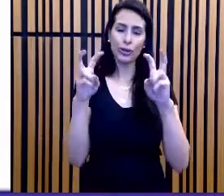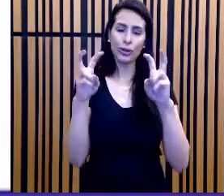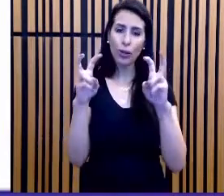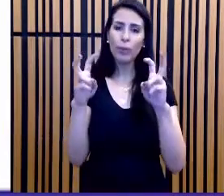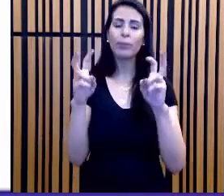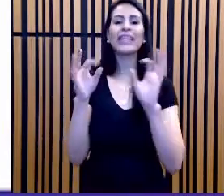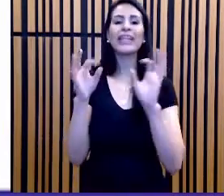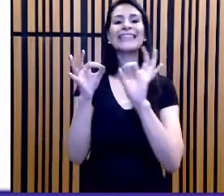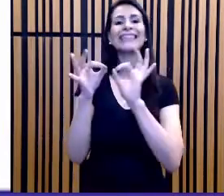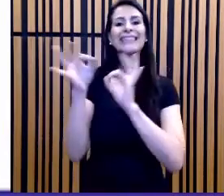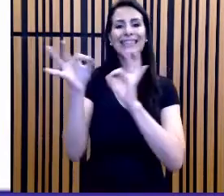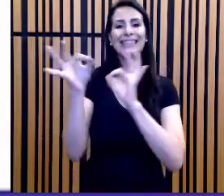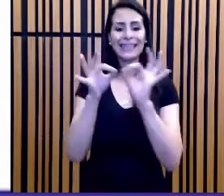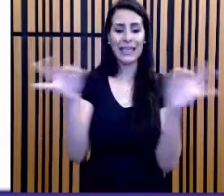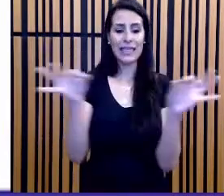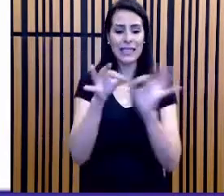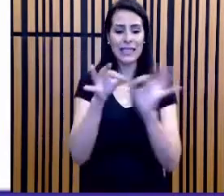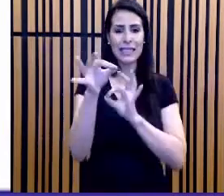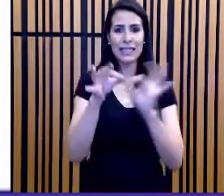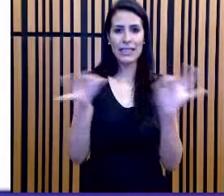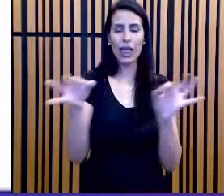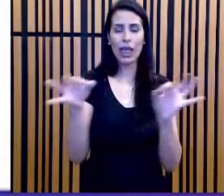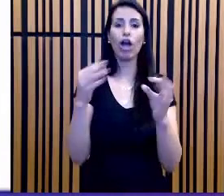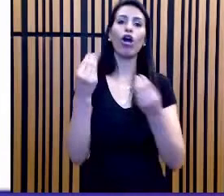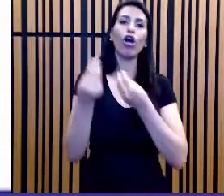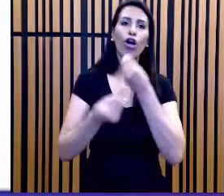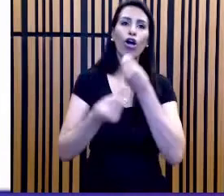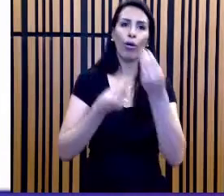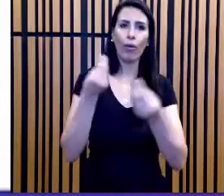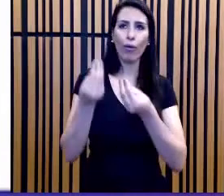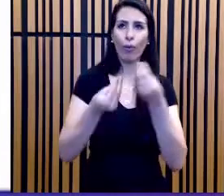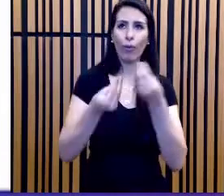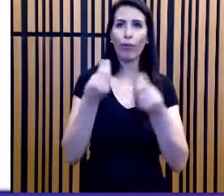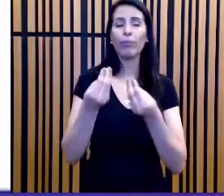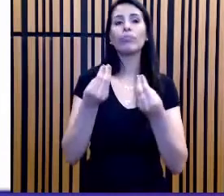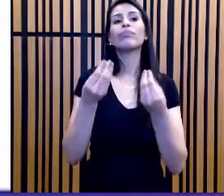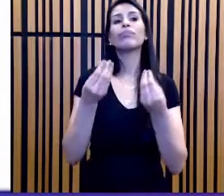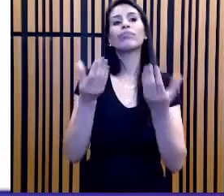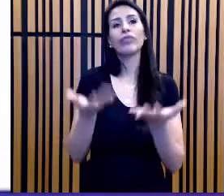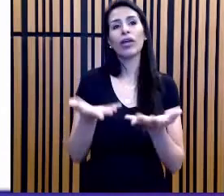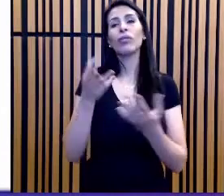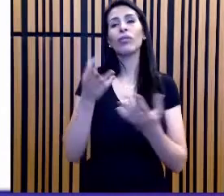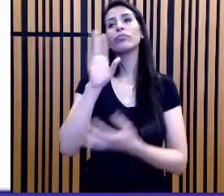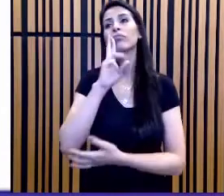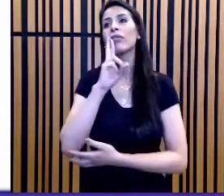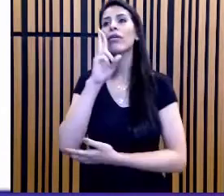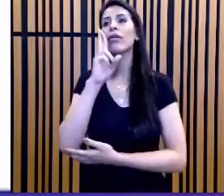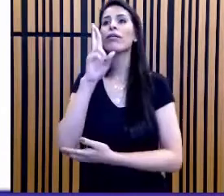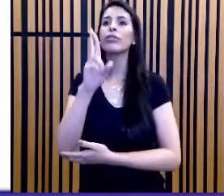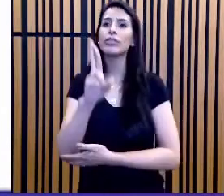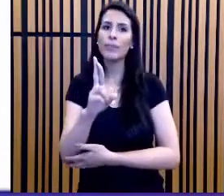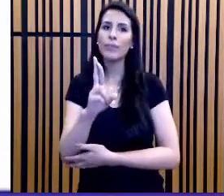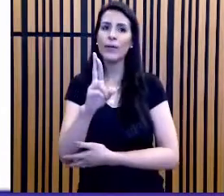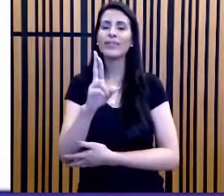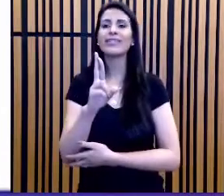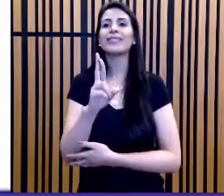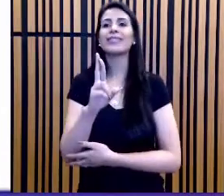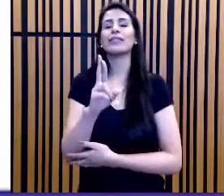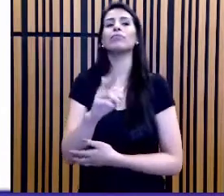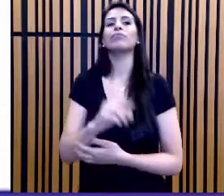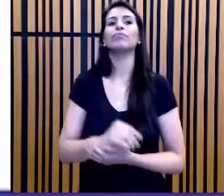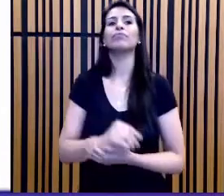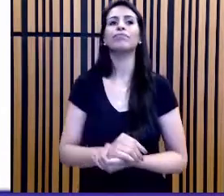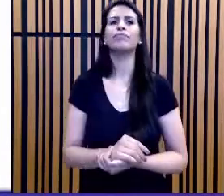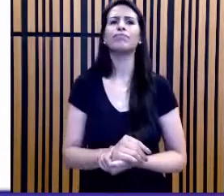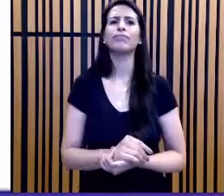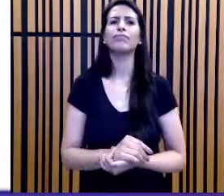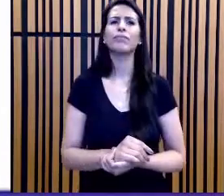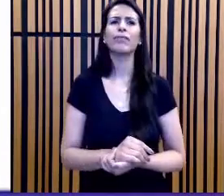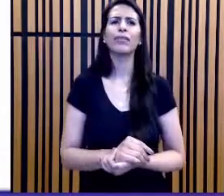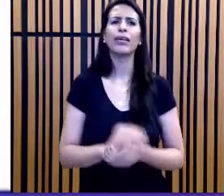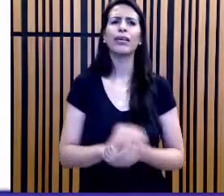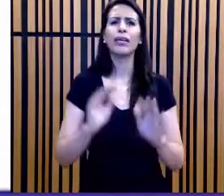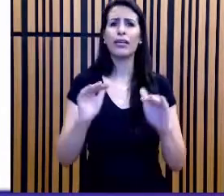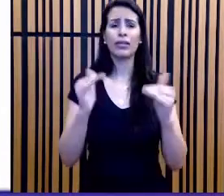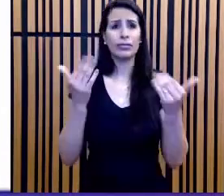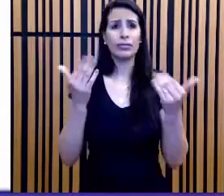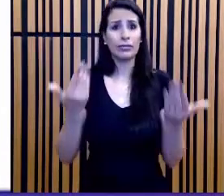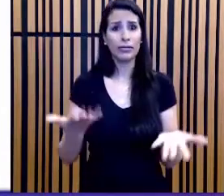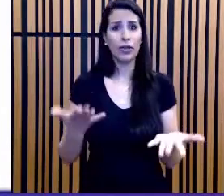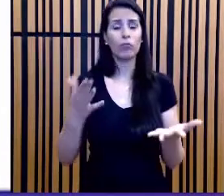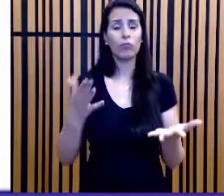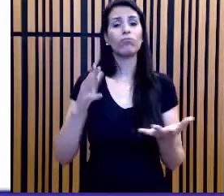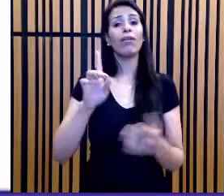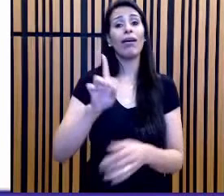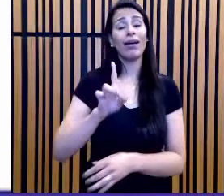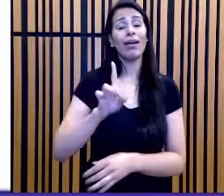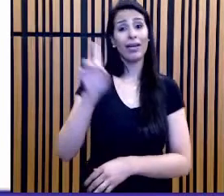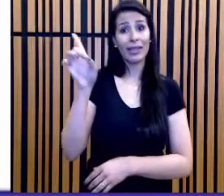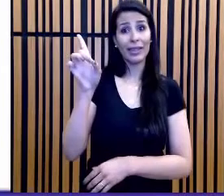de medida. As unidades de medida se cancelam, por isso que o resultado é uma razão sem unidade. Então, observe que, nesse caso, a